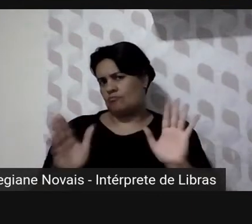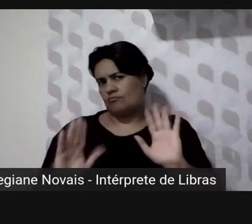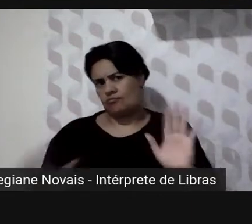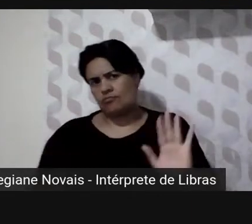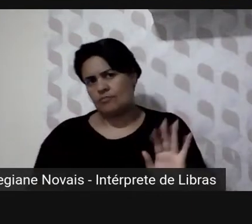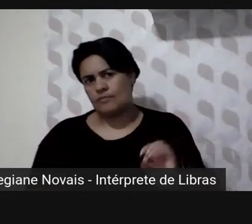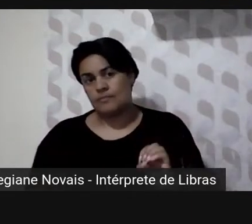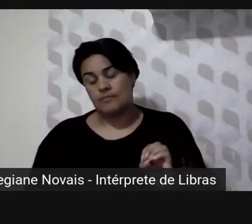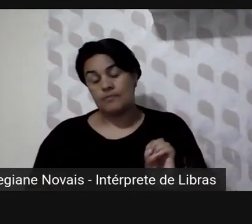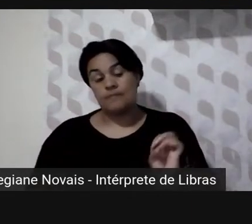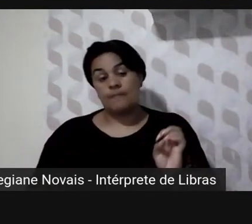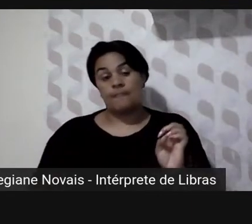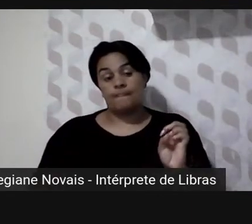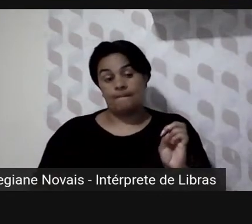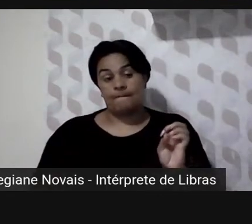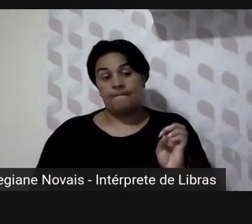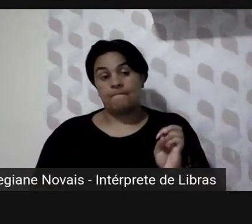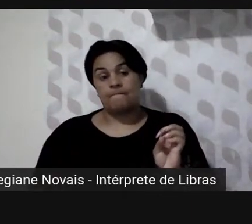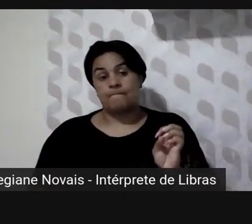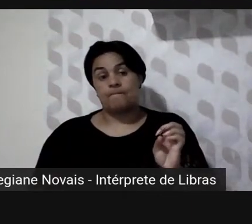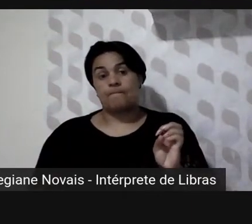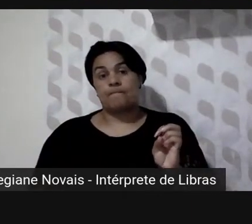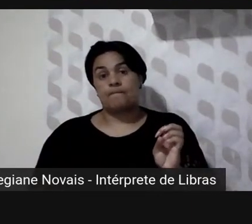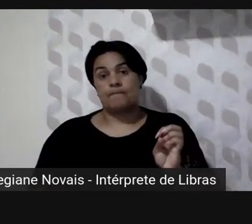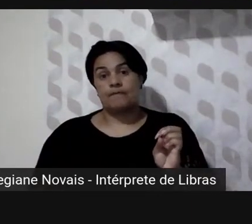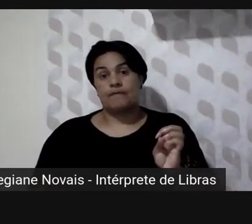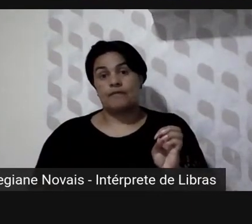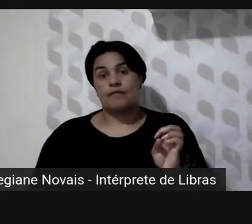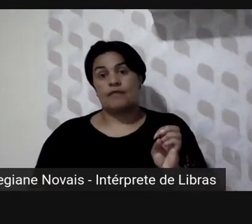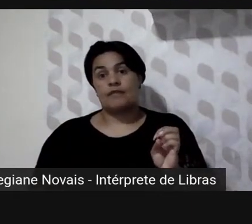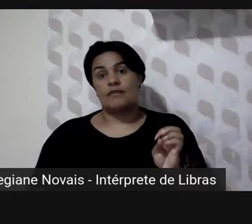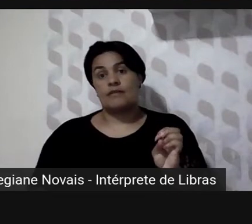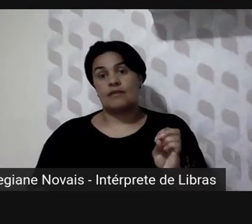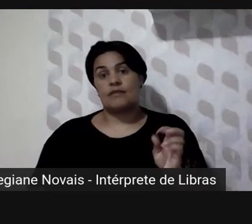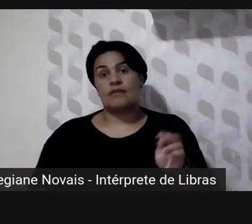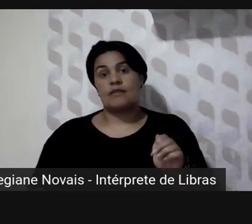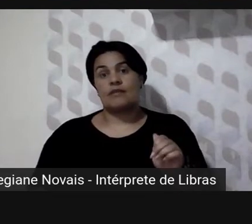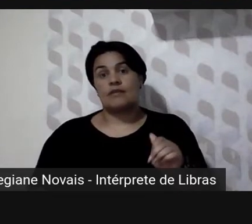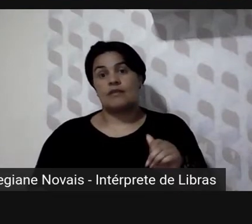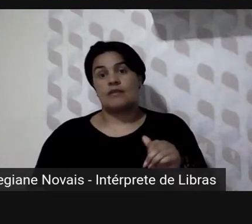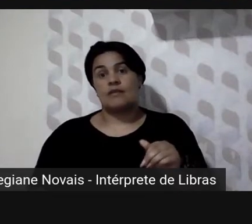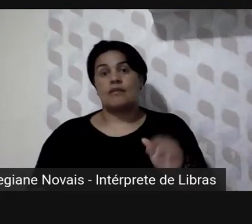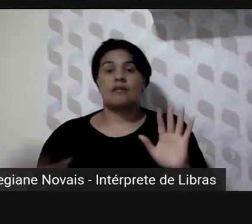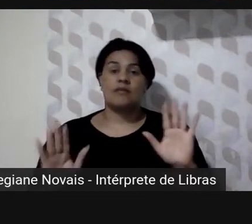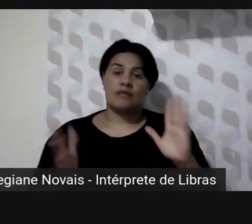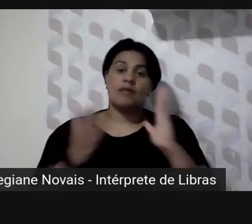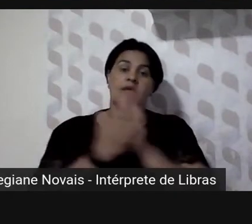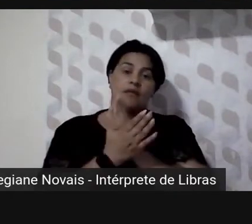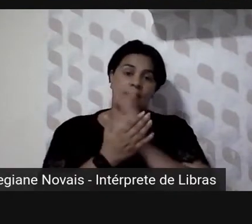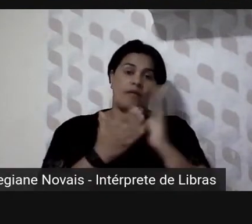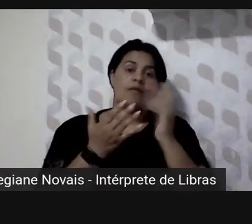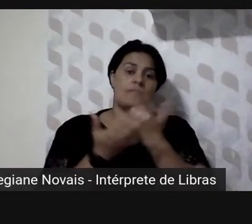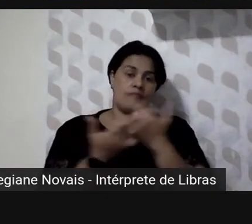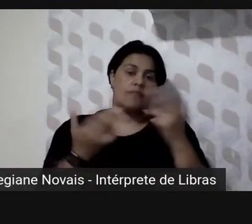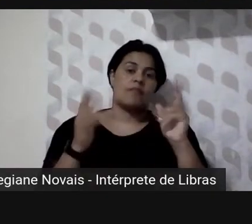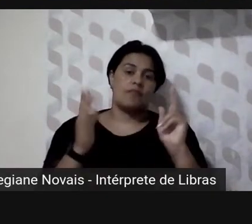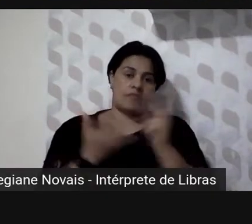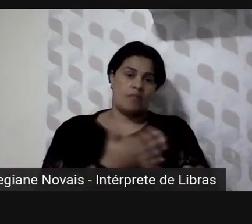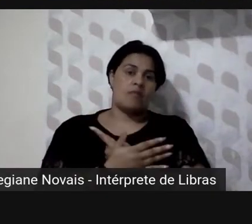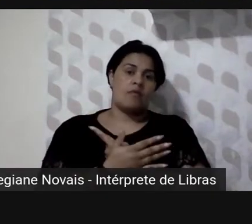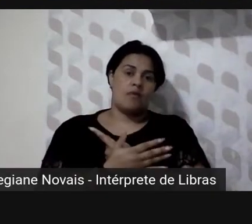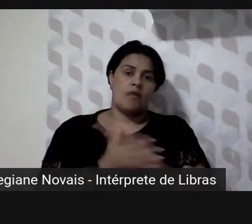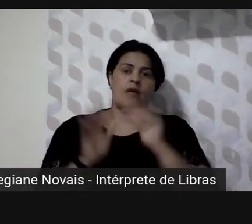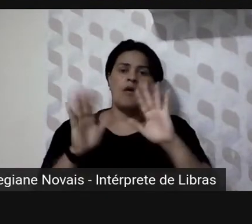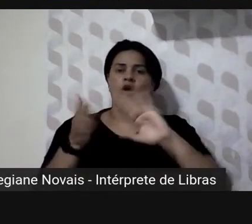estupor aí para a prole não sei algumas vezes a casa recebe demandas assim tira meu